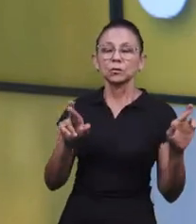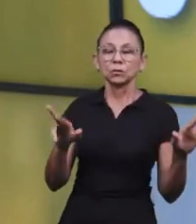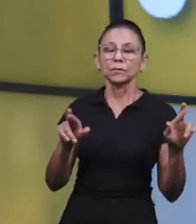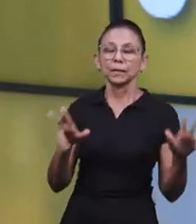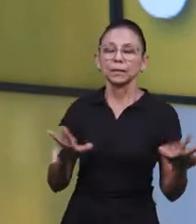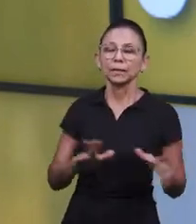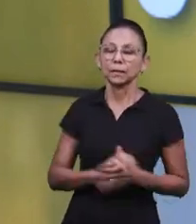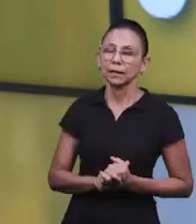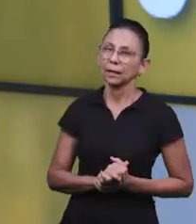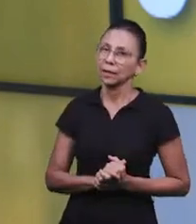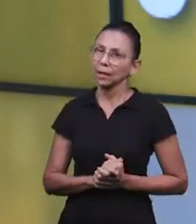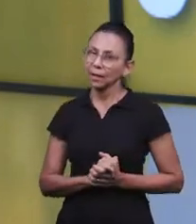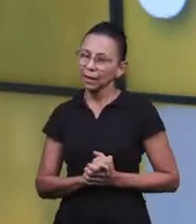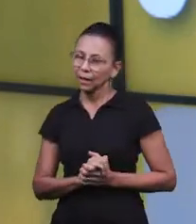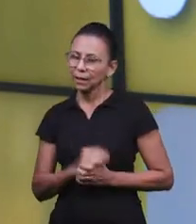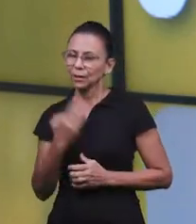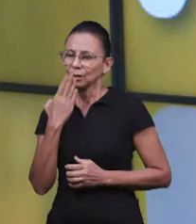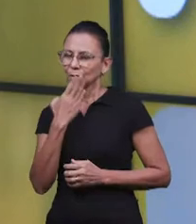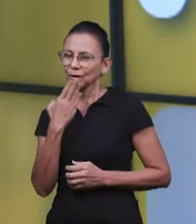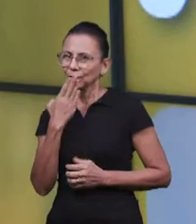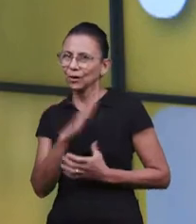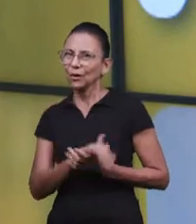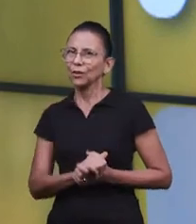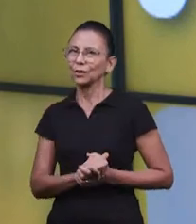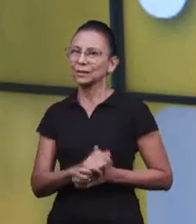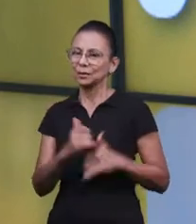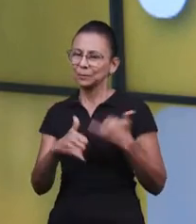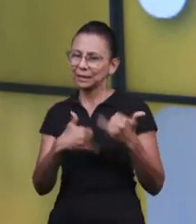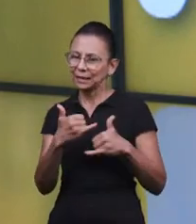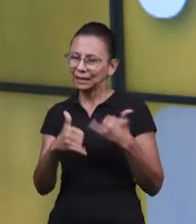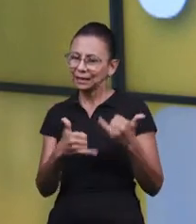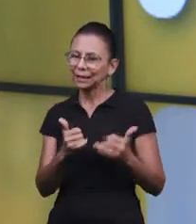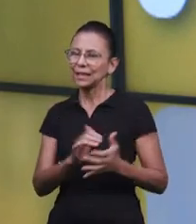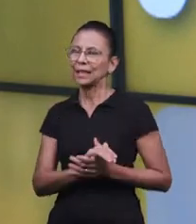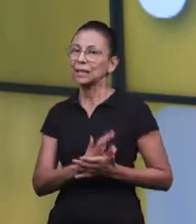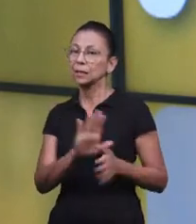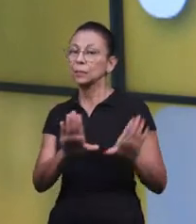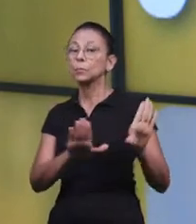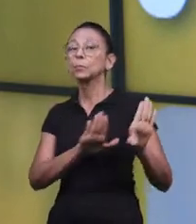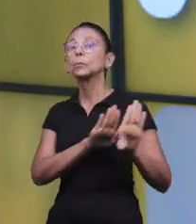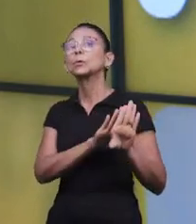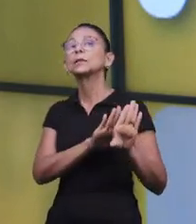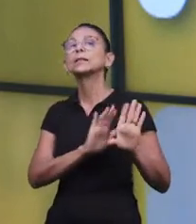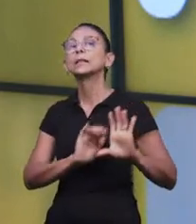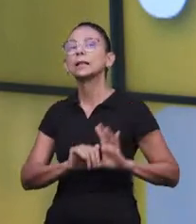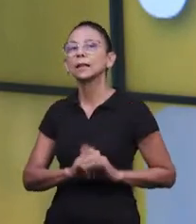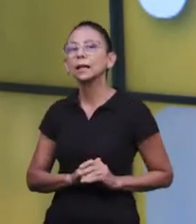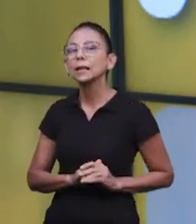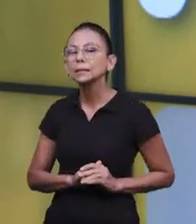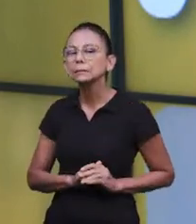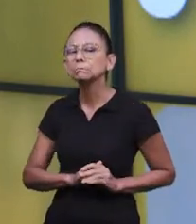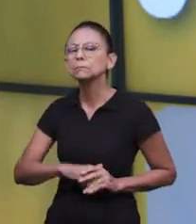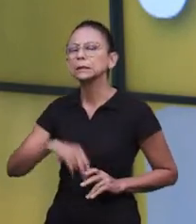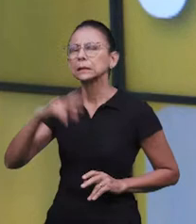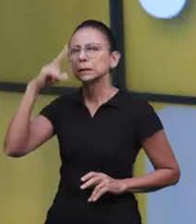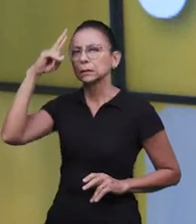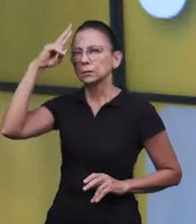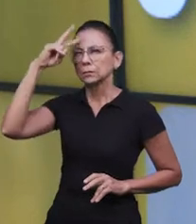Aquele que consegue identificar que naquele doce bonitinho, naquela brincadeira de criança, existe por trás disso uma